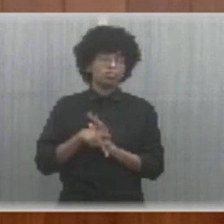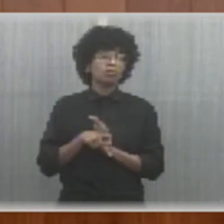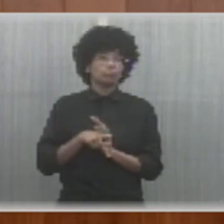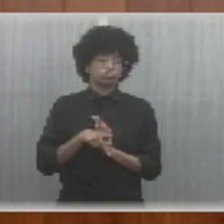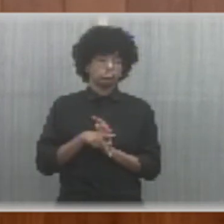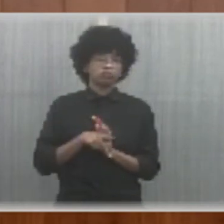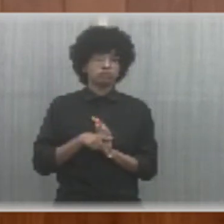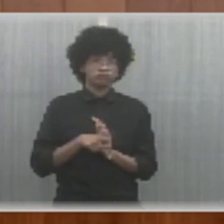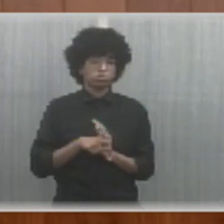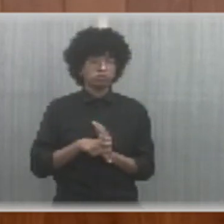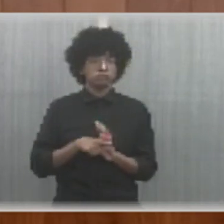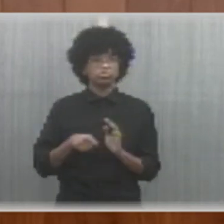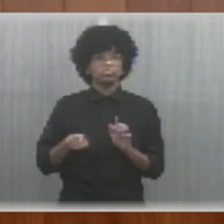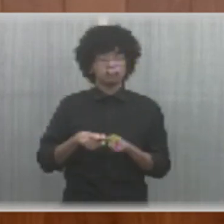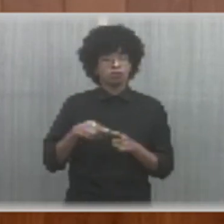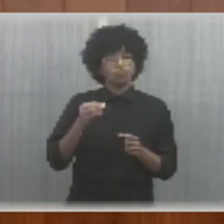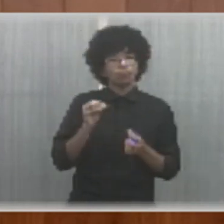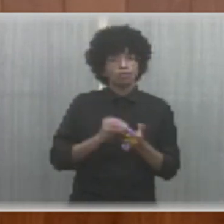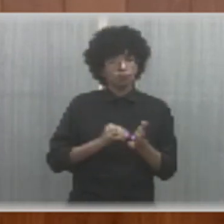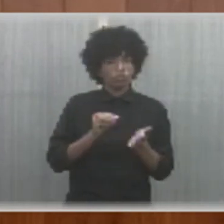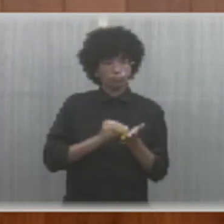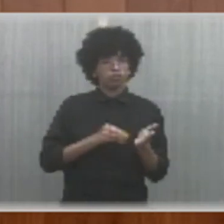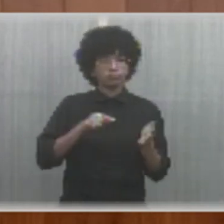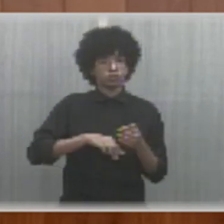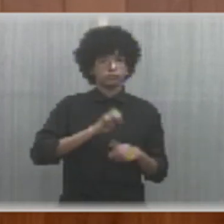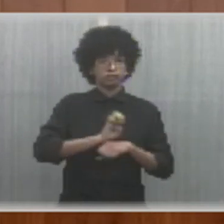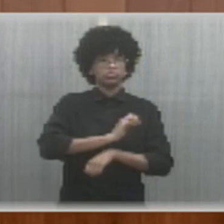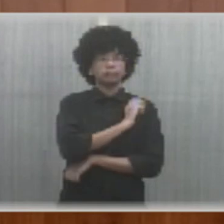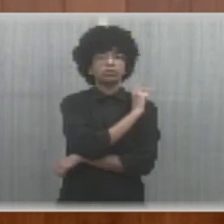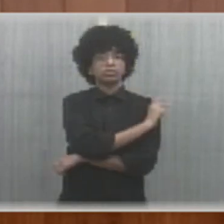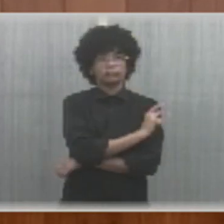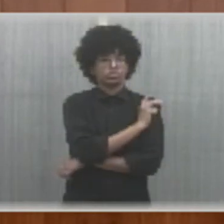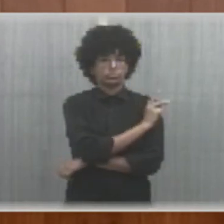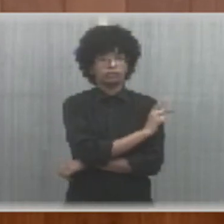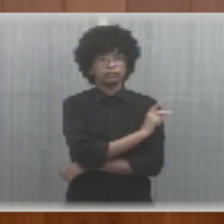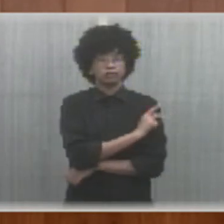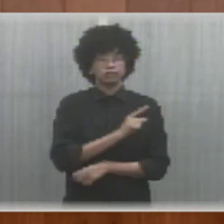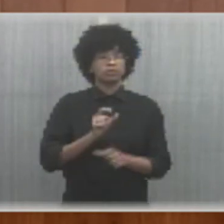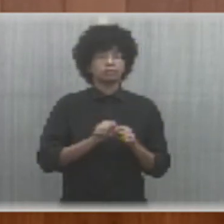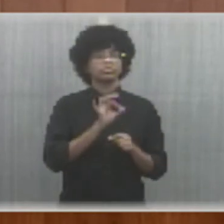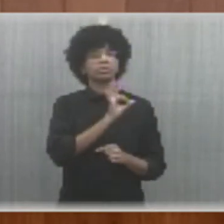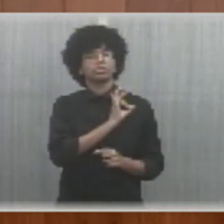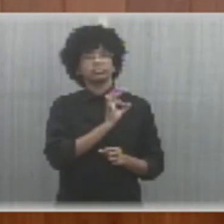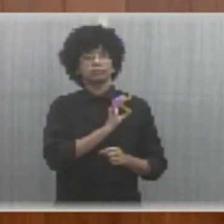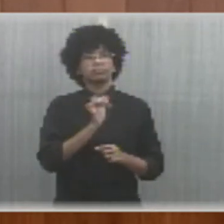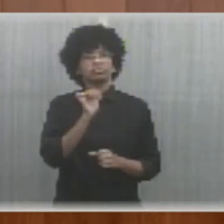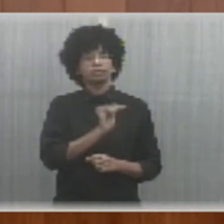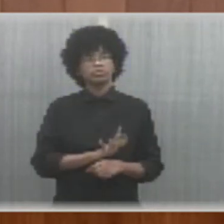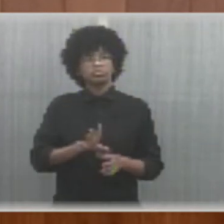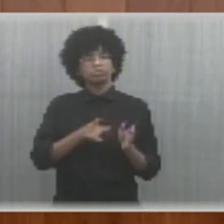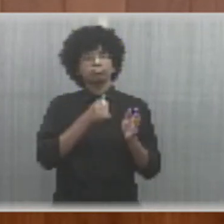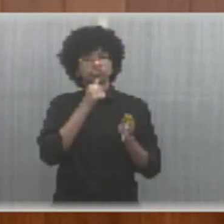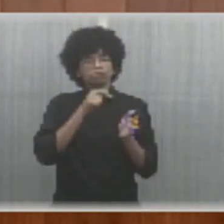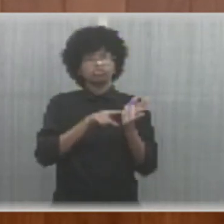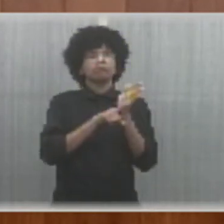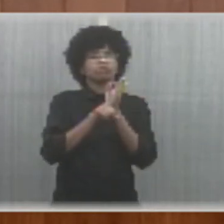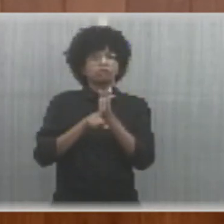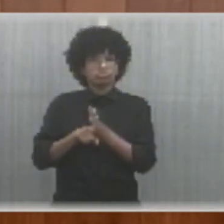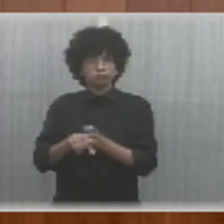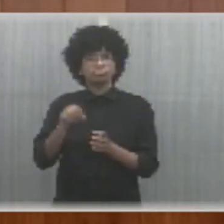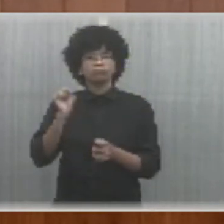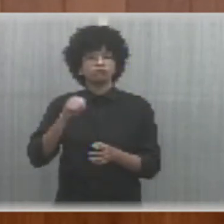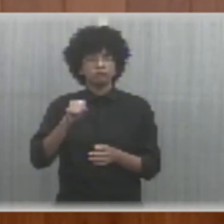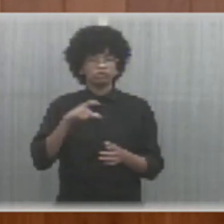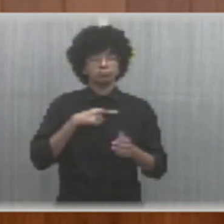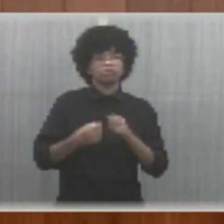grande e que faz falta ao Estado do Piauí. E que a Polícia Federal está investigando, sim, ato